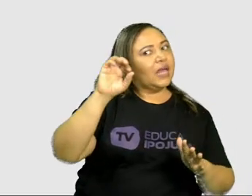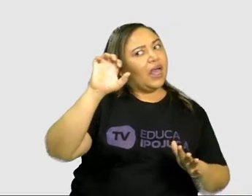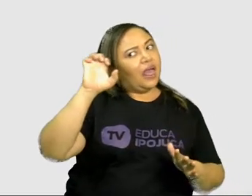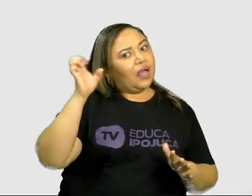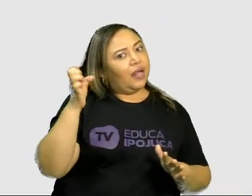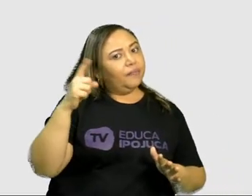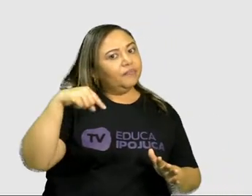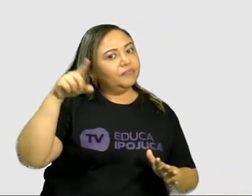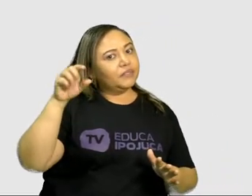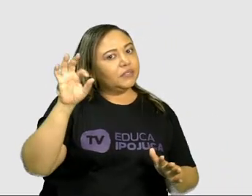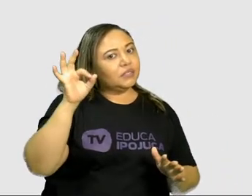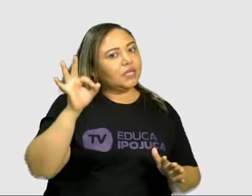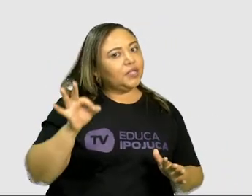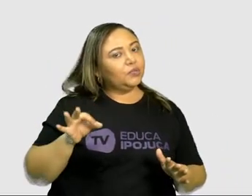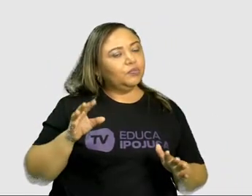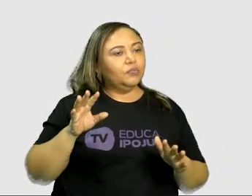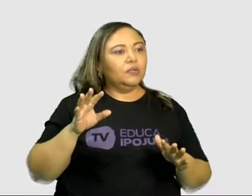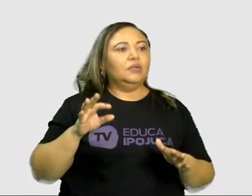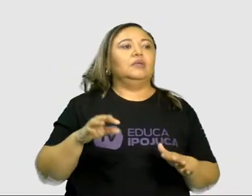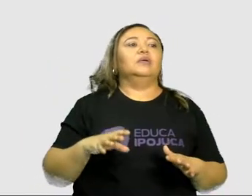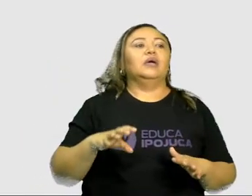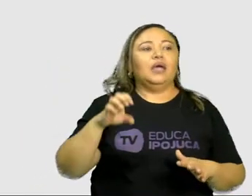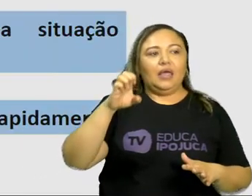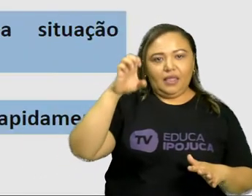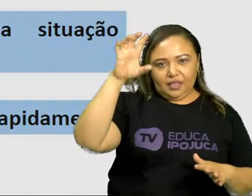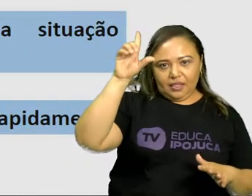que, eu já dou ideia de certeza.